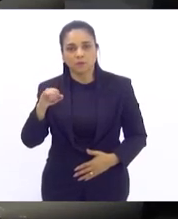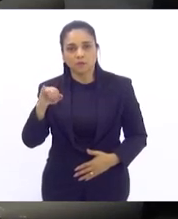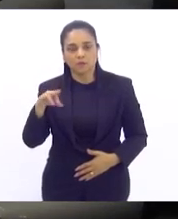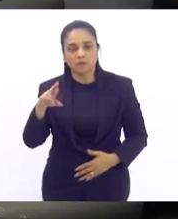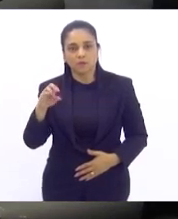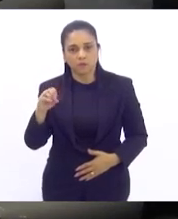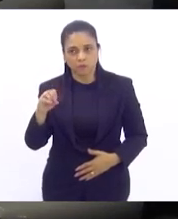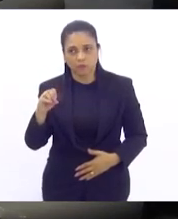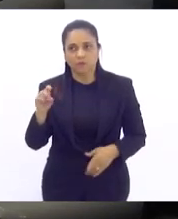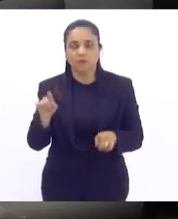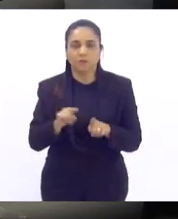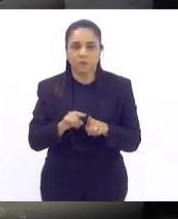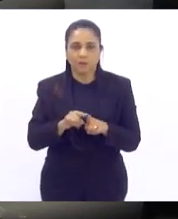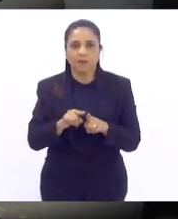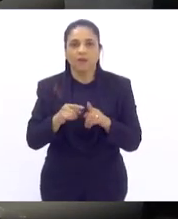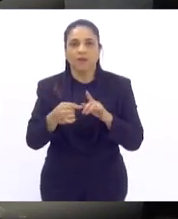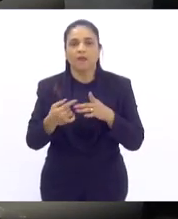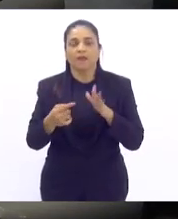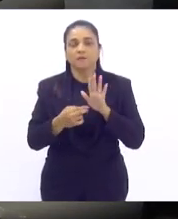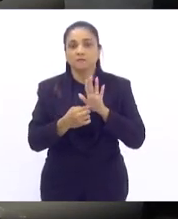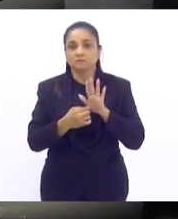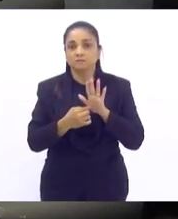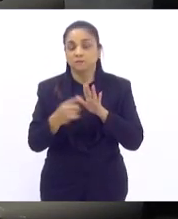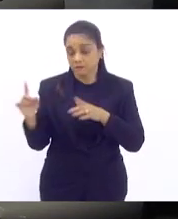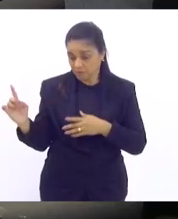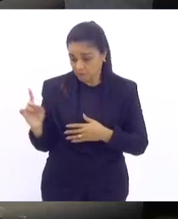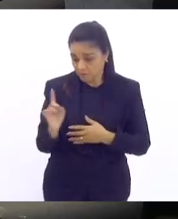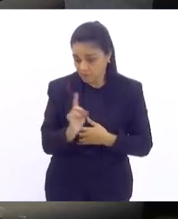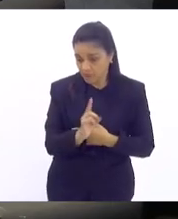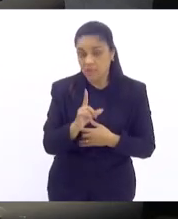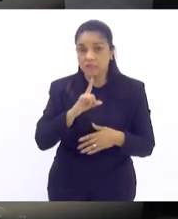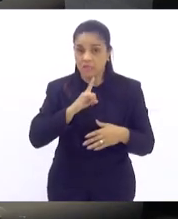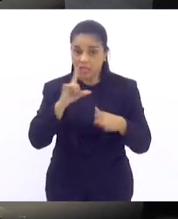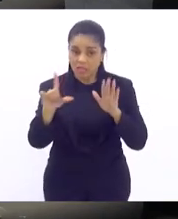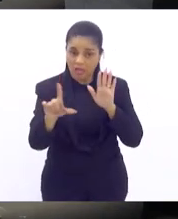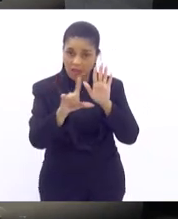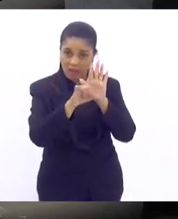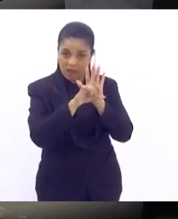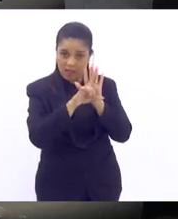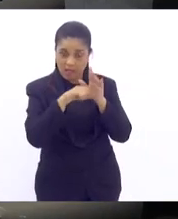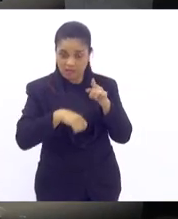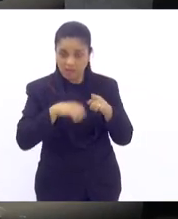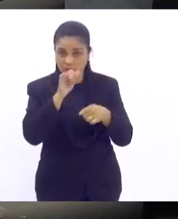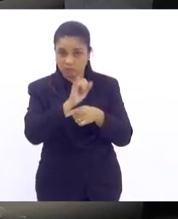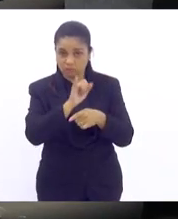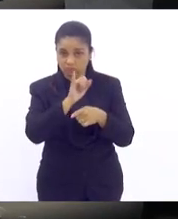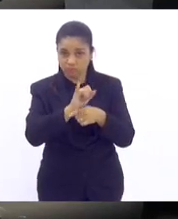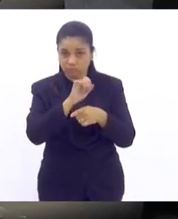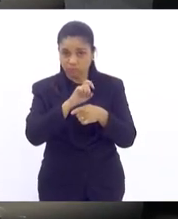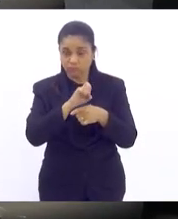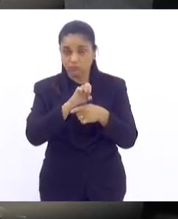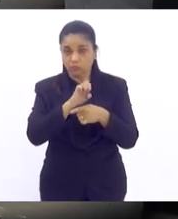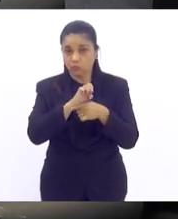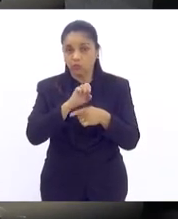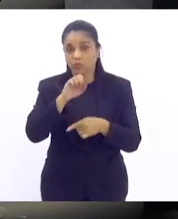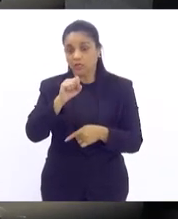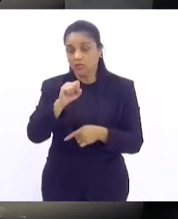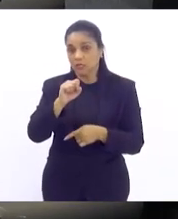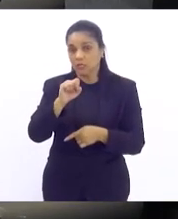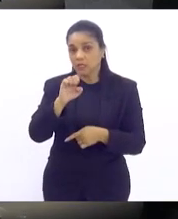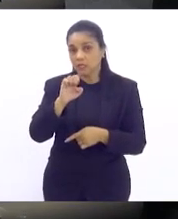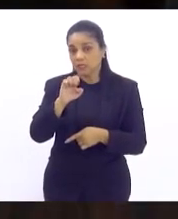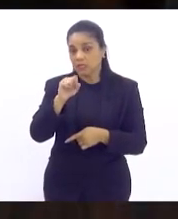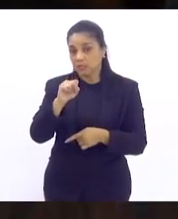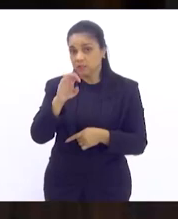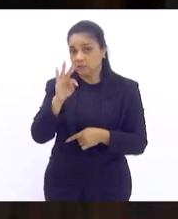Deputada Dani Monteiro se dirige, lembrando que nós temos a lei, a legislação do nosso Estado e que é o Estatuto da Mulher Parlamentar que